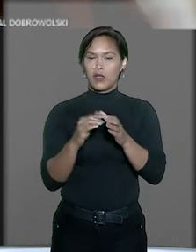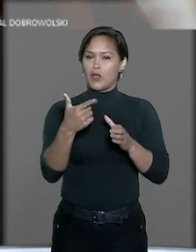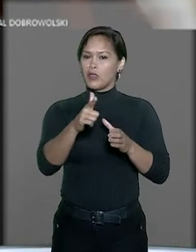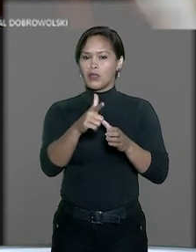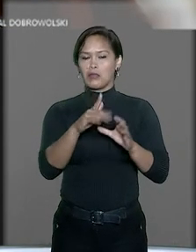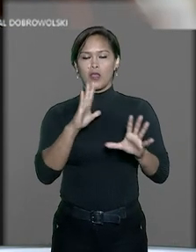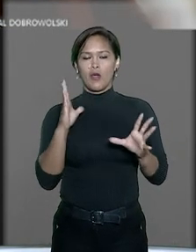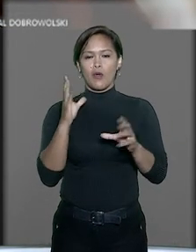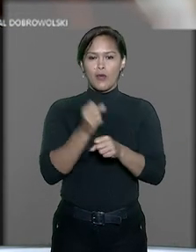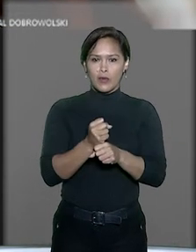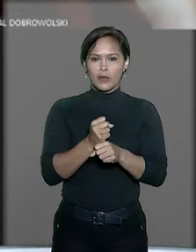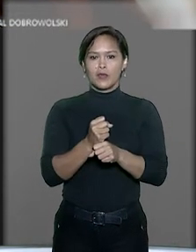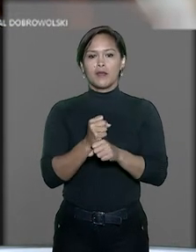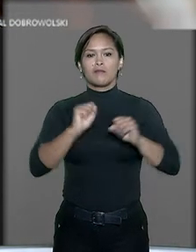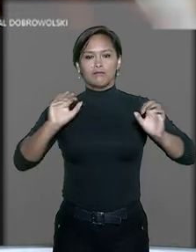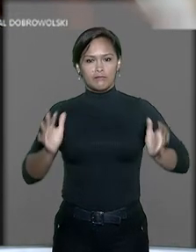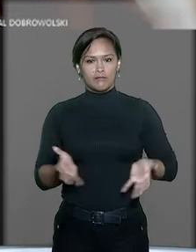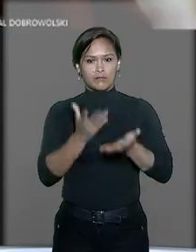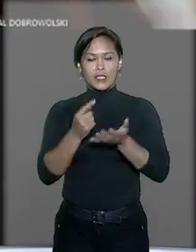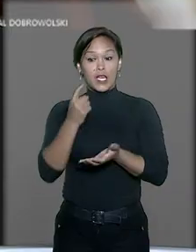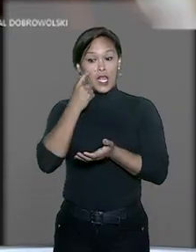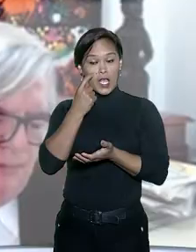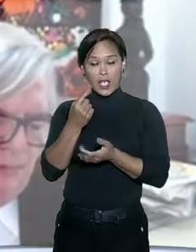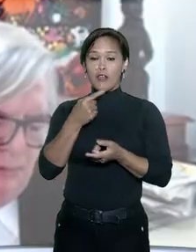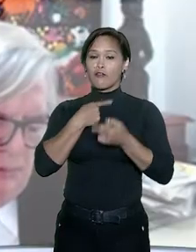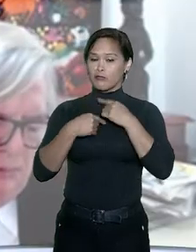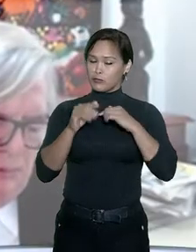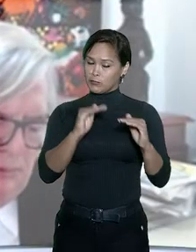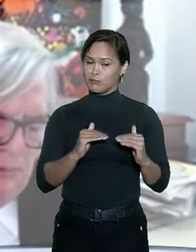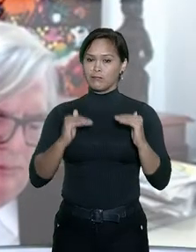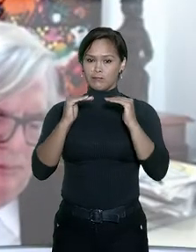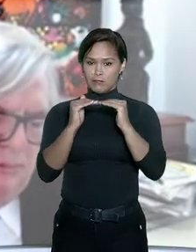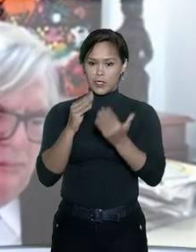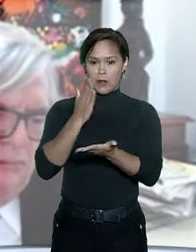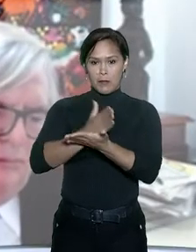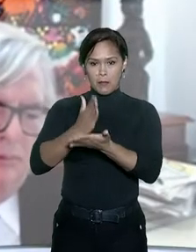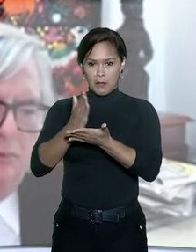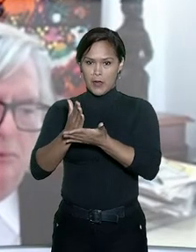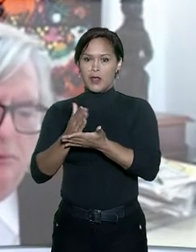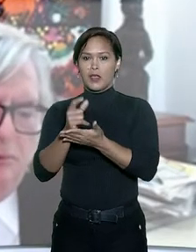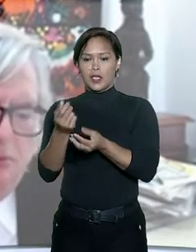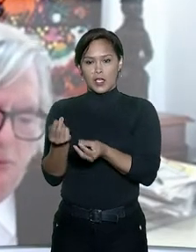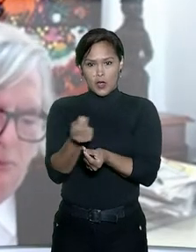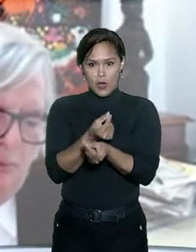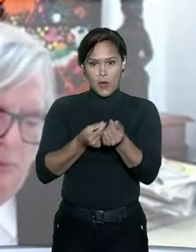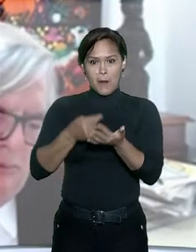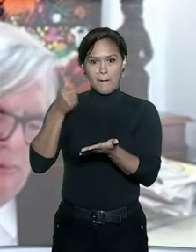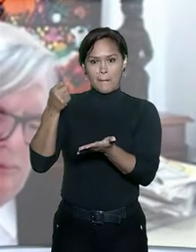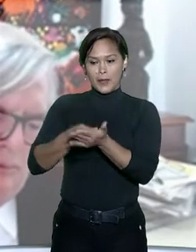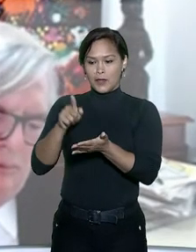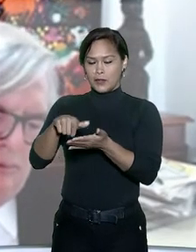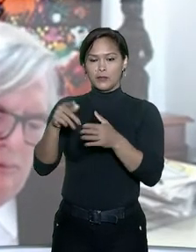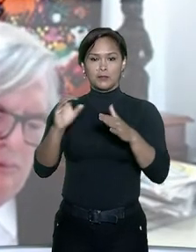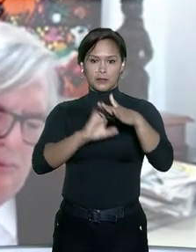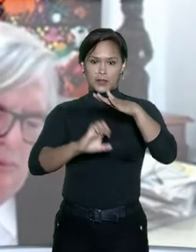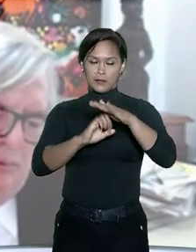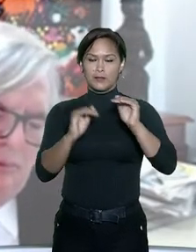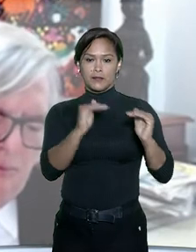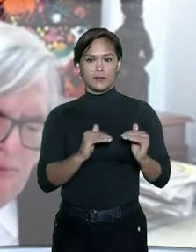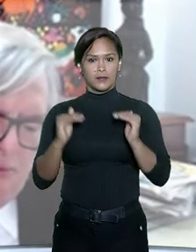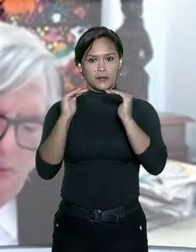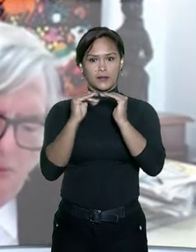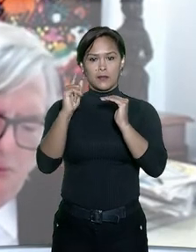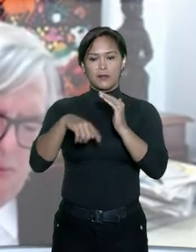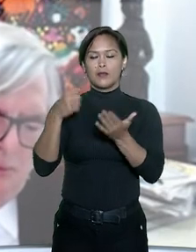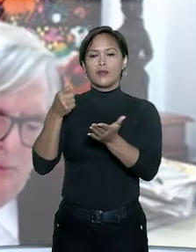sido concluída, manifestaram interesse em manter a prestação no patamar atualmente pago pela empresa e estabelecer